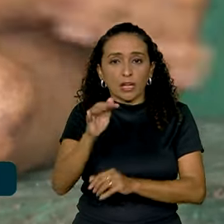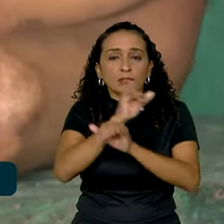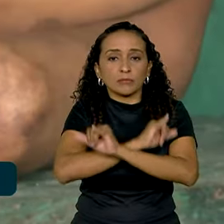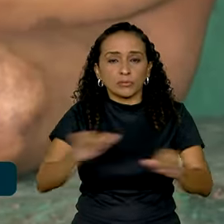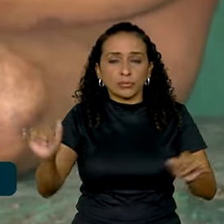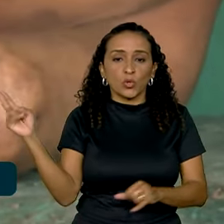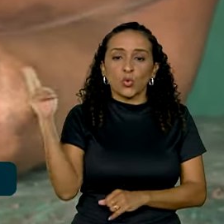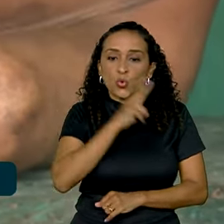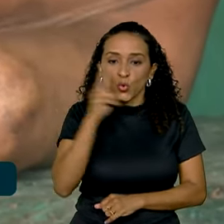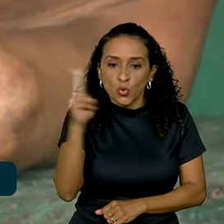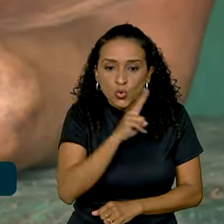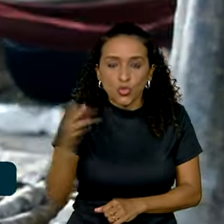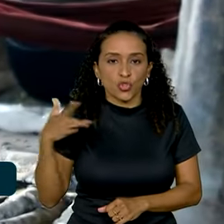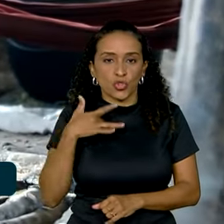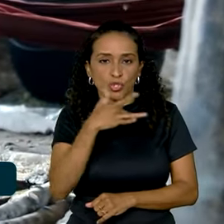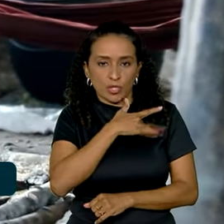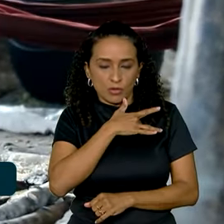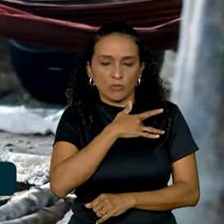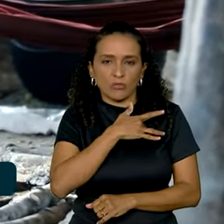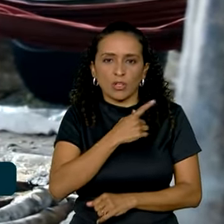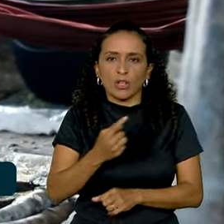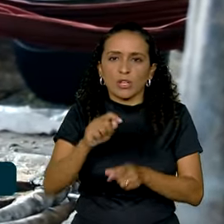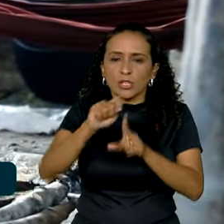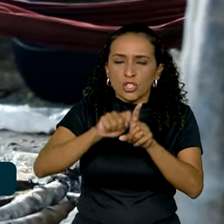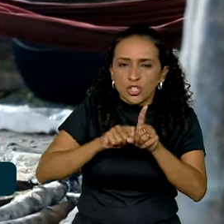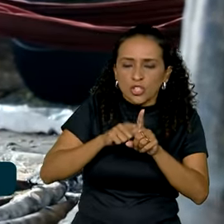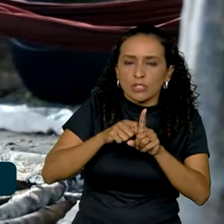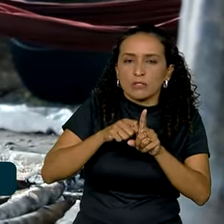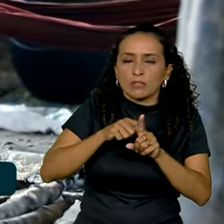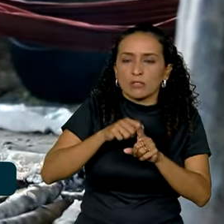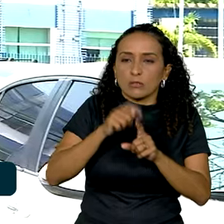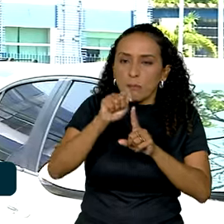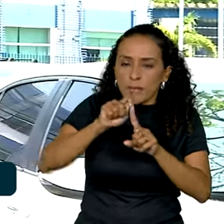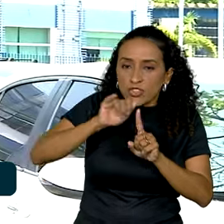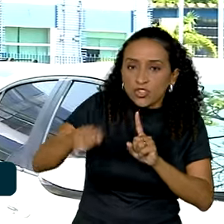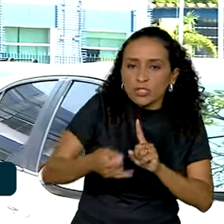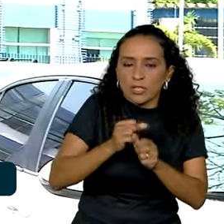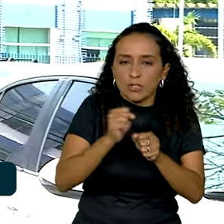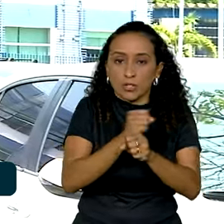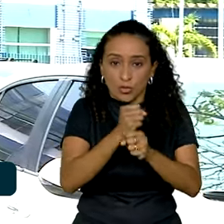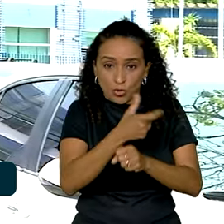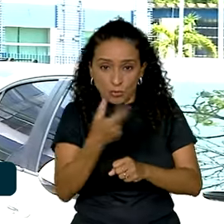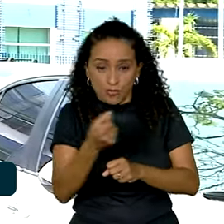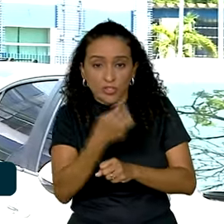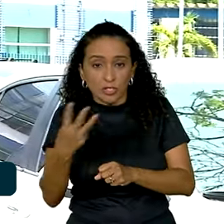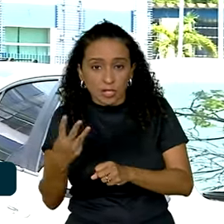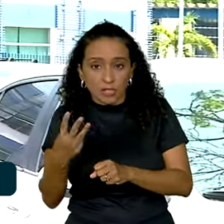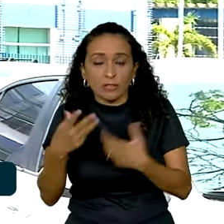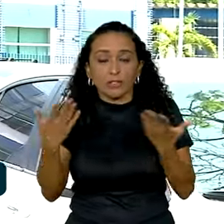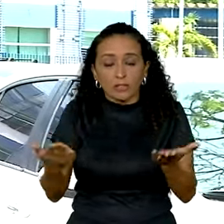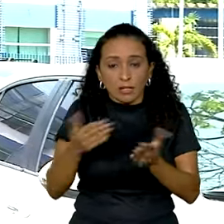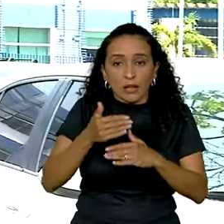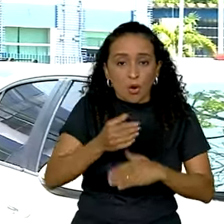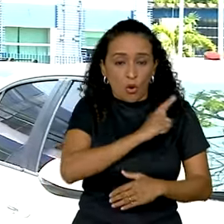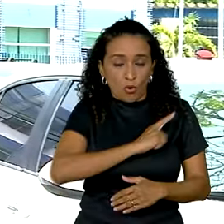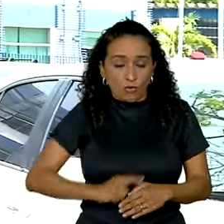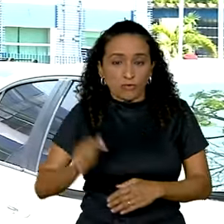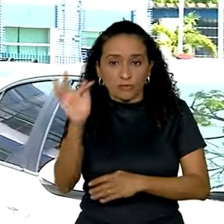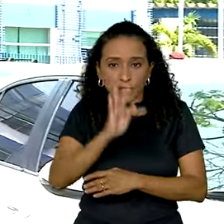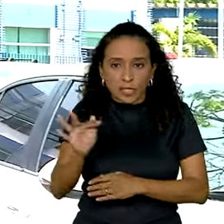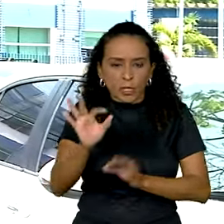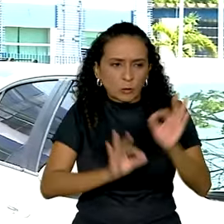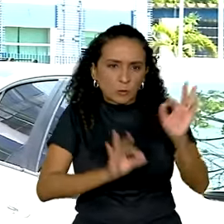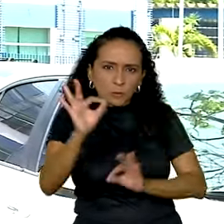sanitária na saúde, desde janeiro de 2023. Desde então, o governo federal tem tomado uma série de